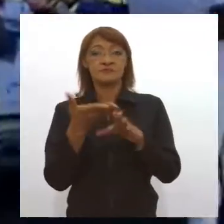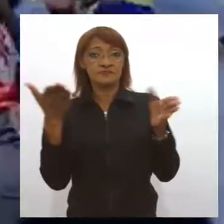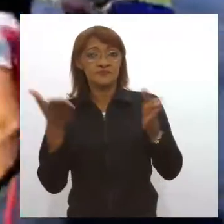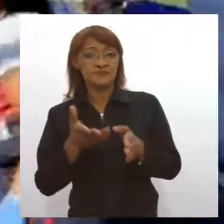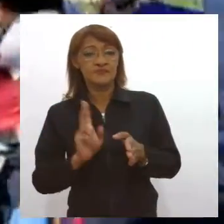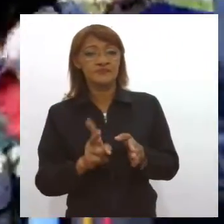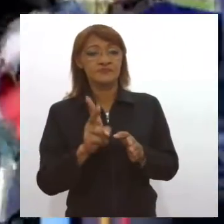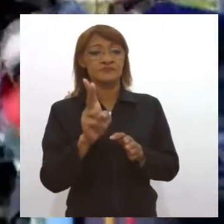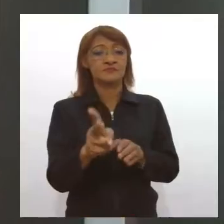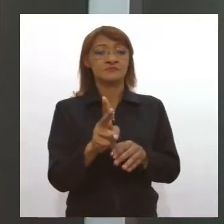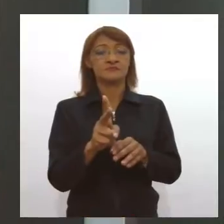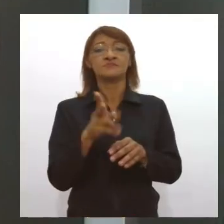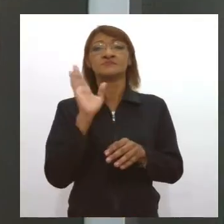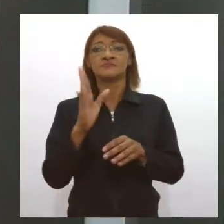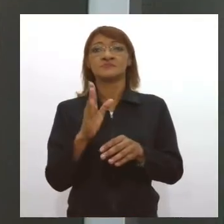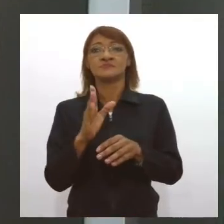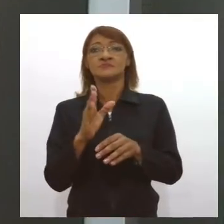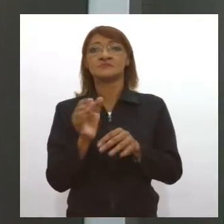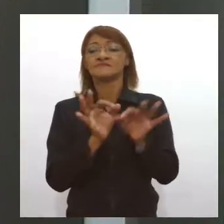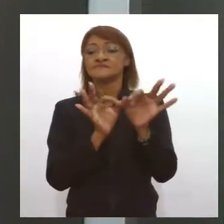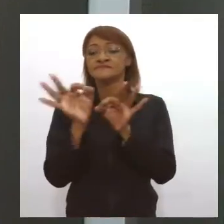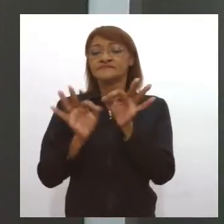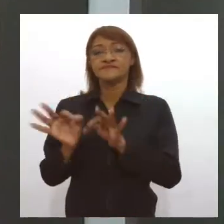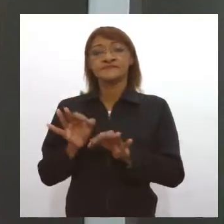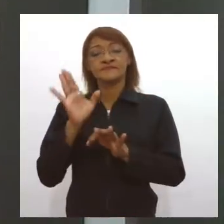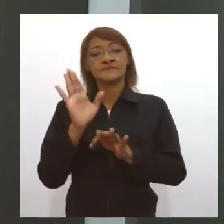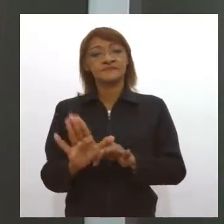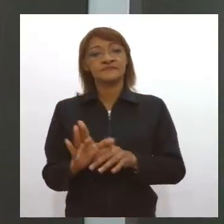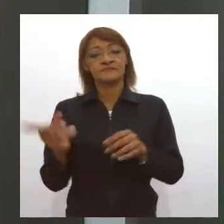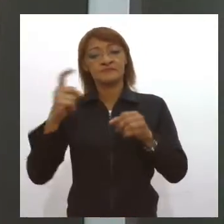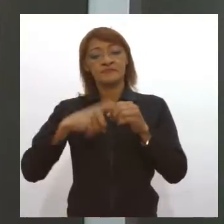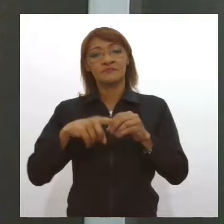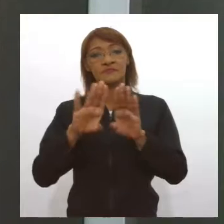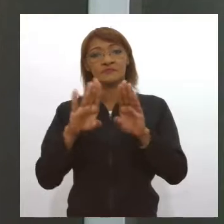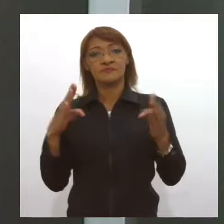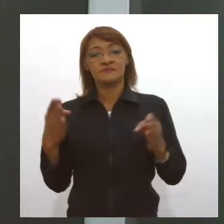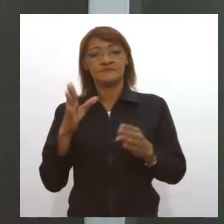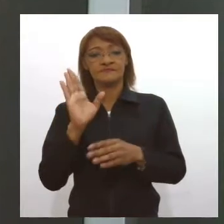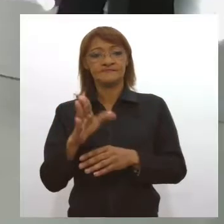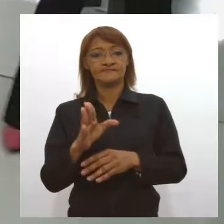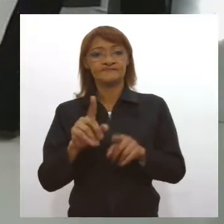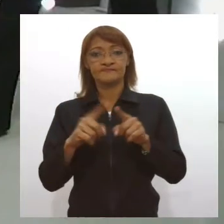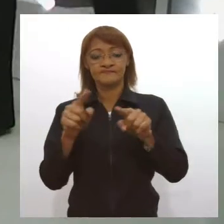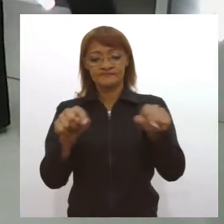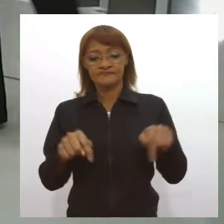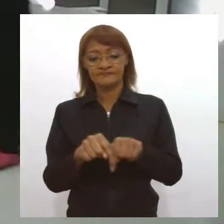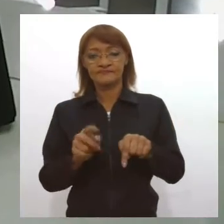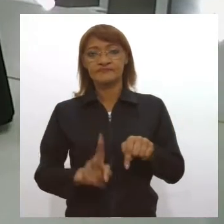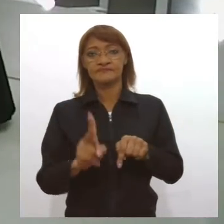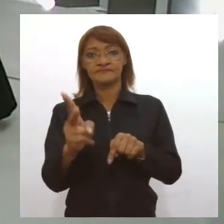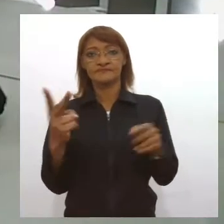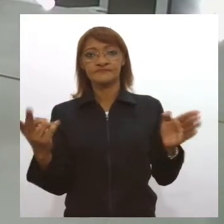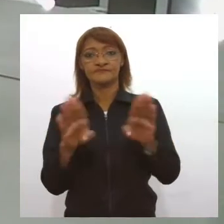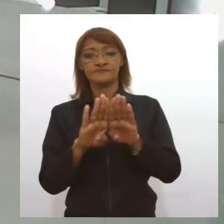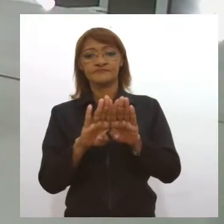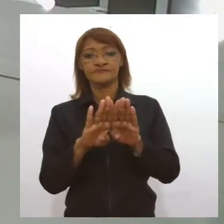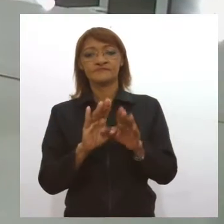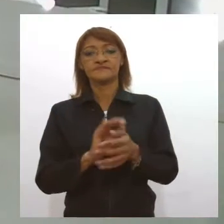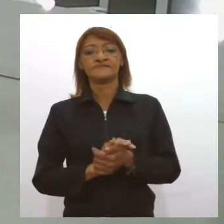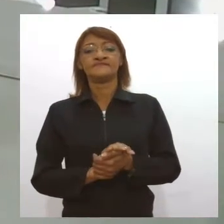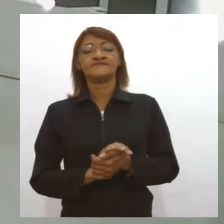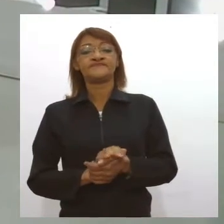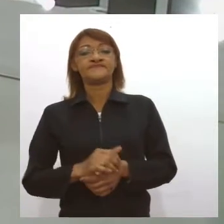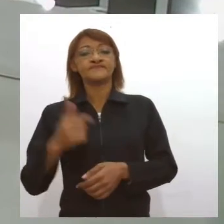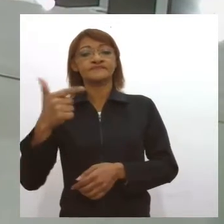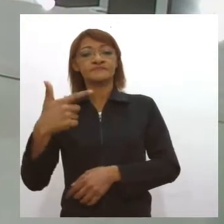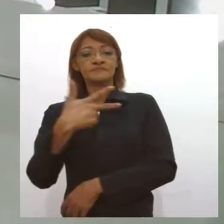Piva para viabilizar os atendimentos na unidade. A ala atingida pelo incêndio permanece isolada. E olha, a segunda fase da vacinação contra